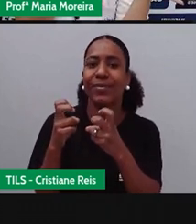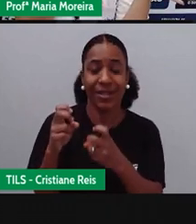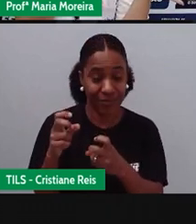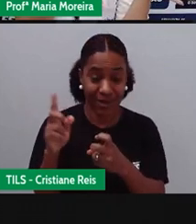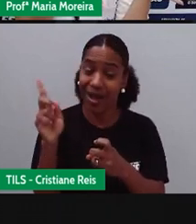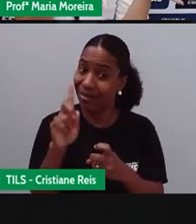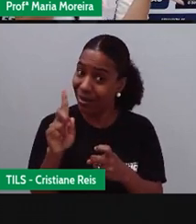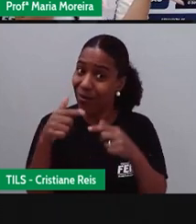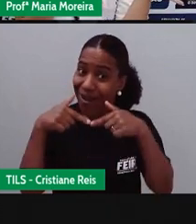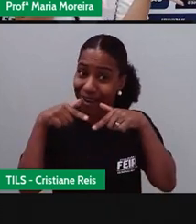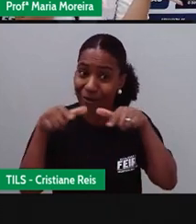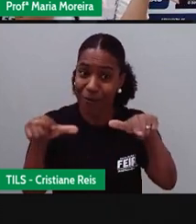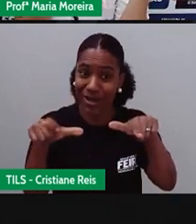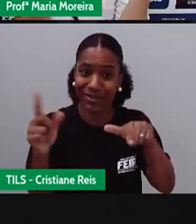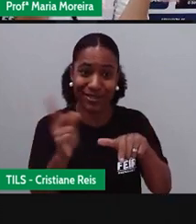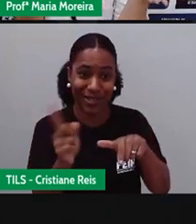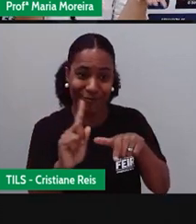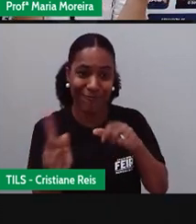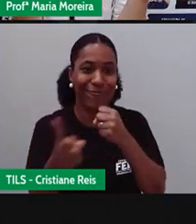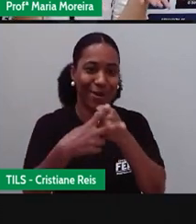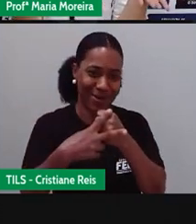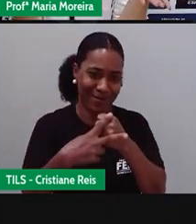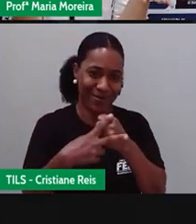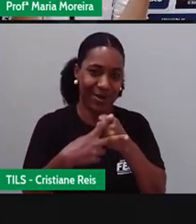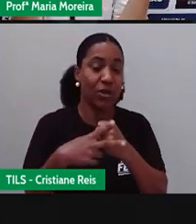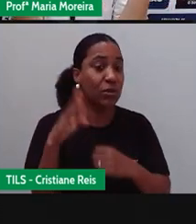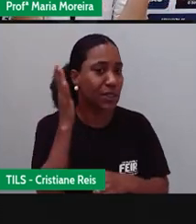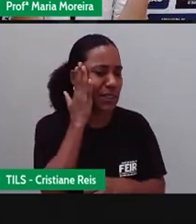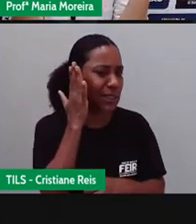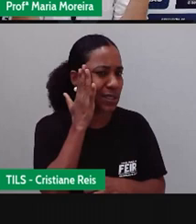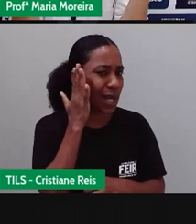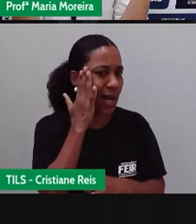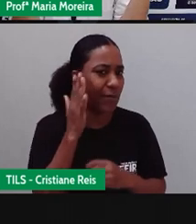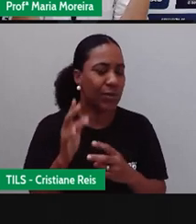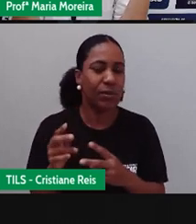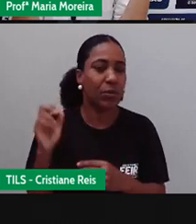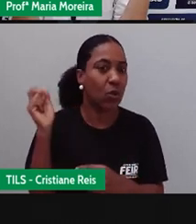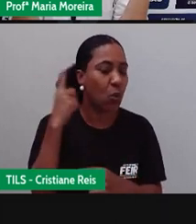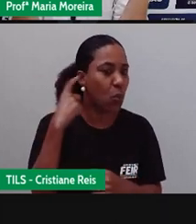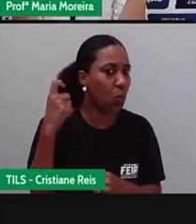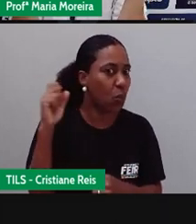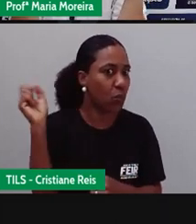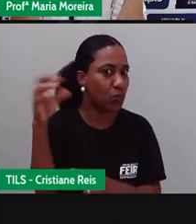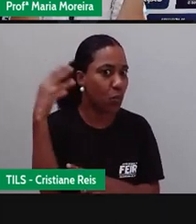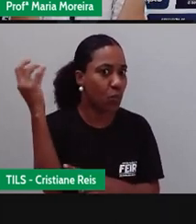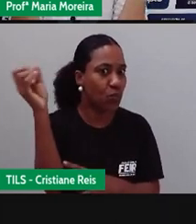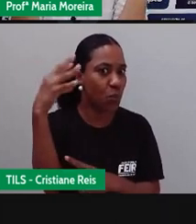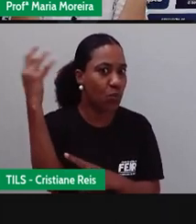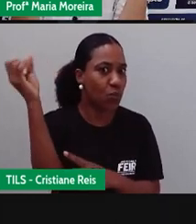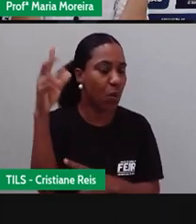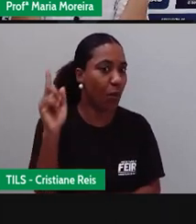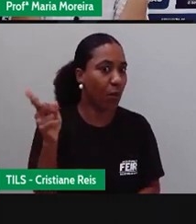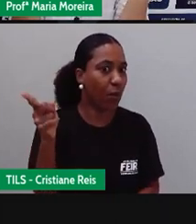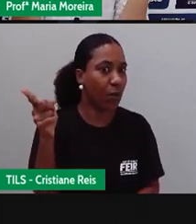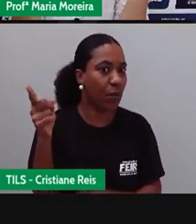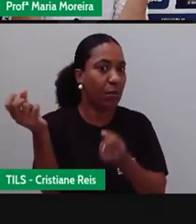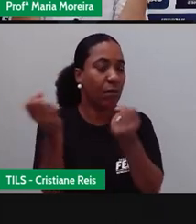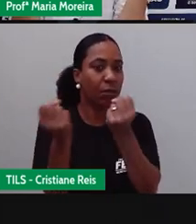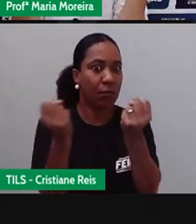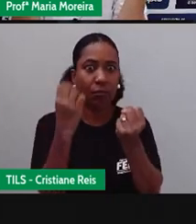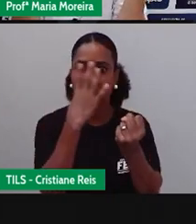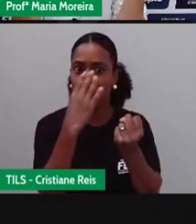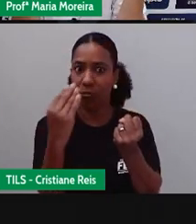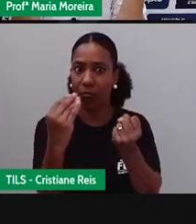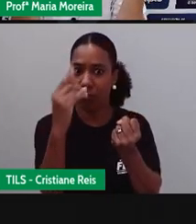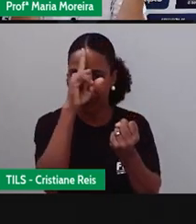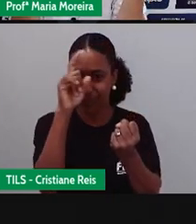Linguagem não verbal. Então, eu sei que se trata de uma ambulância apenas pelo som. Então, a ambulância sinaliza a